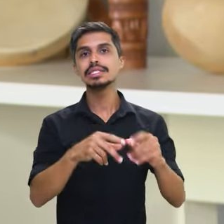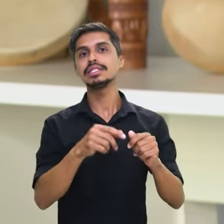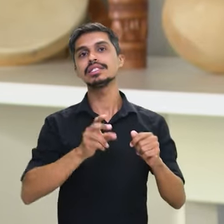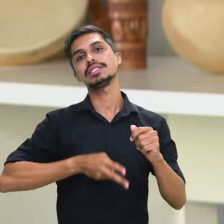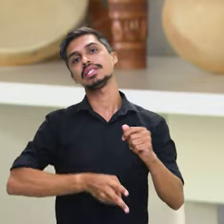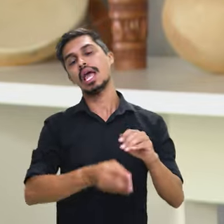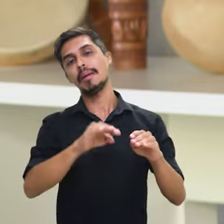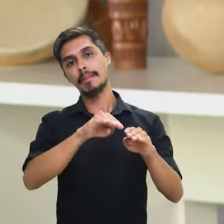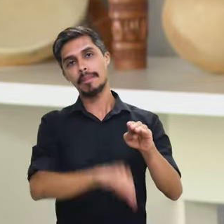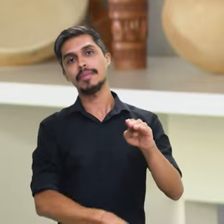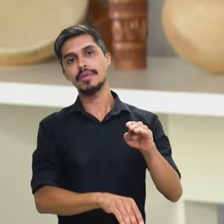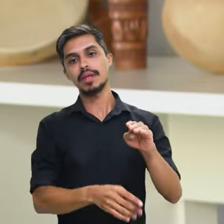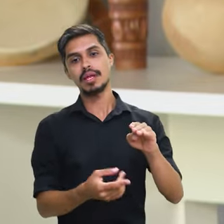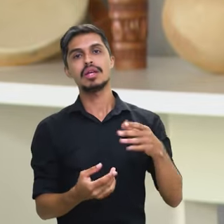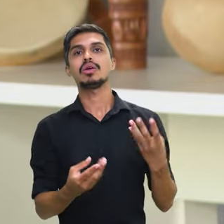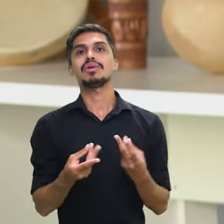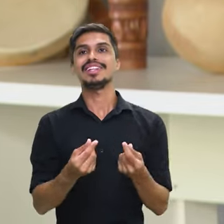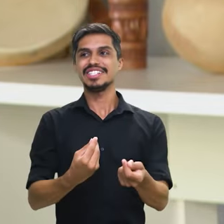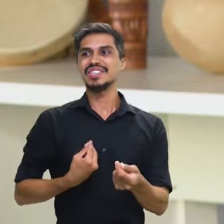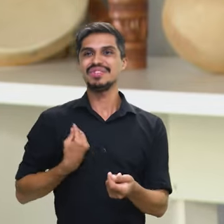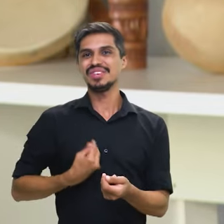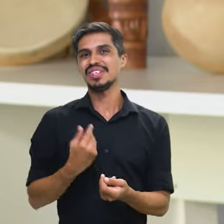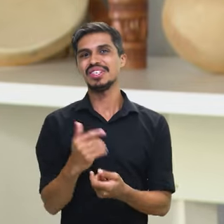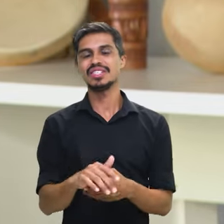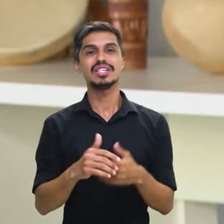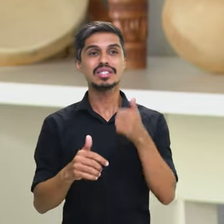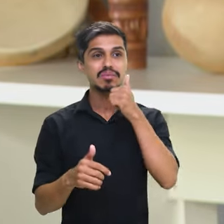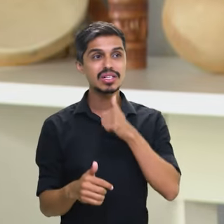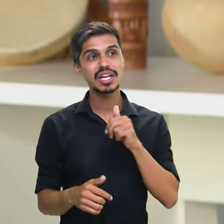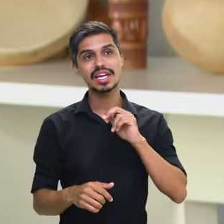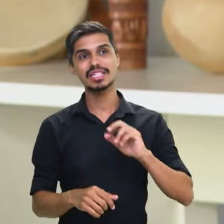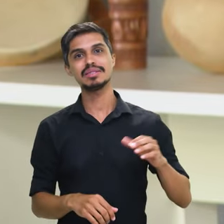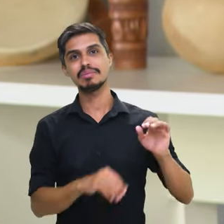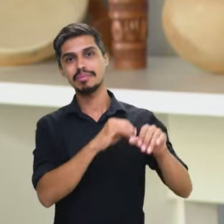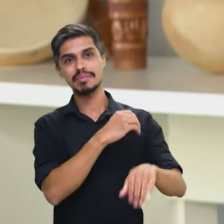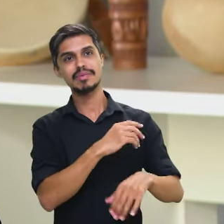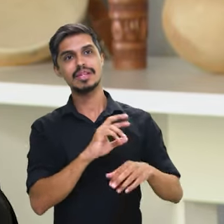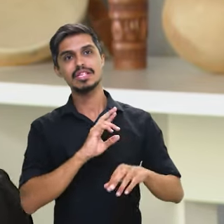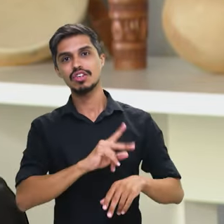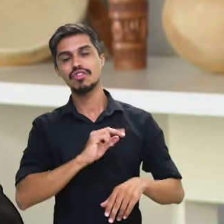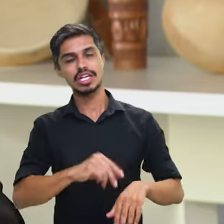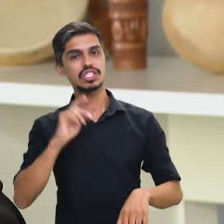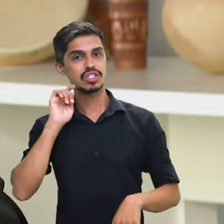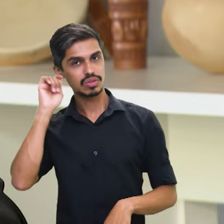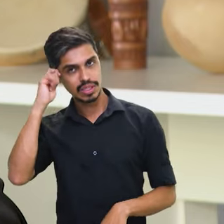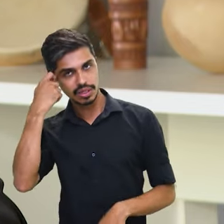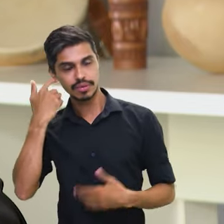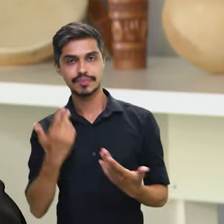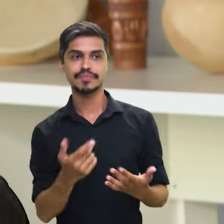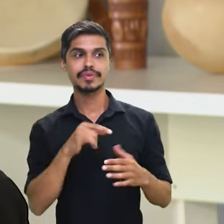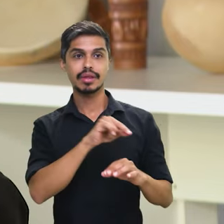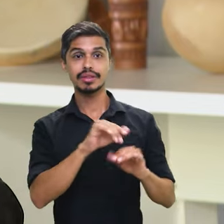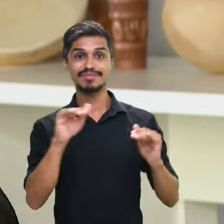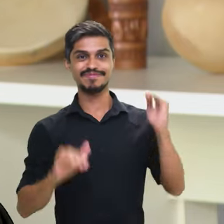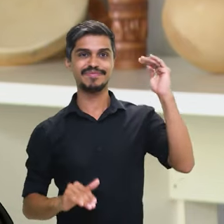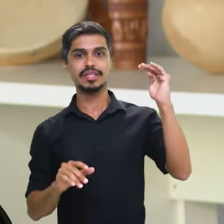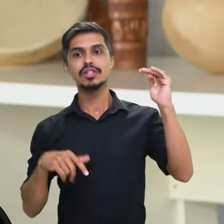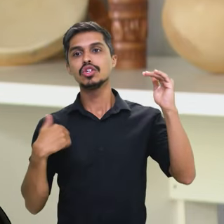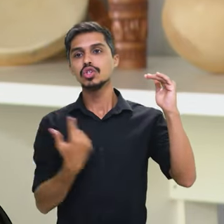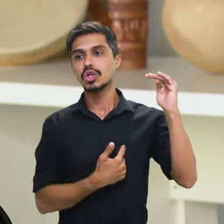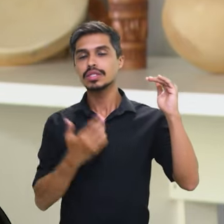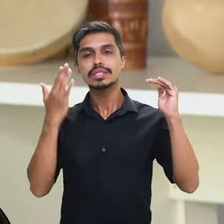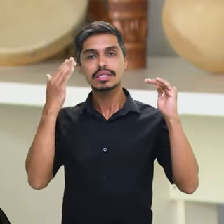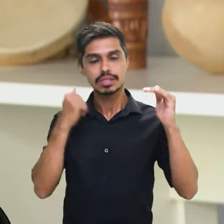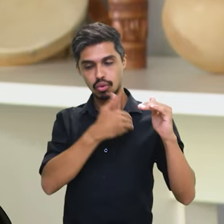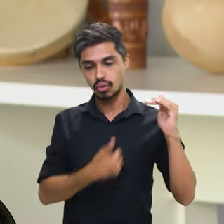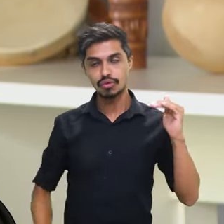sempre abaixo da qualidade do padrão de vida das mulheres não negras. Então, assim, o brasileiro sabe que tem racismo. O governo sabe que tem